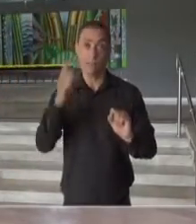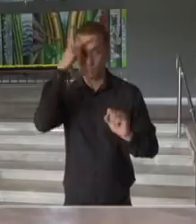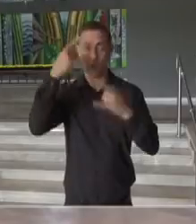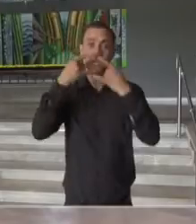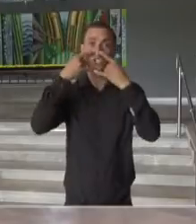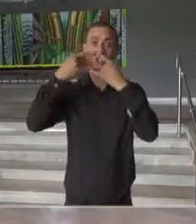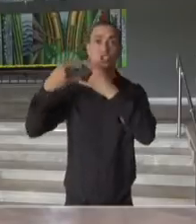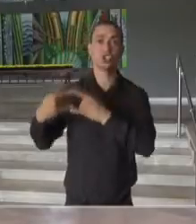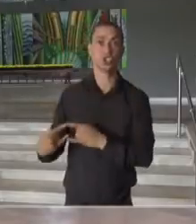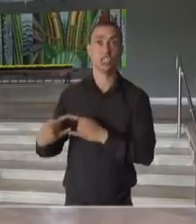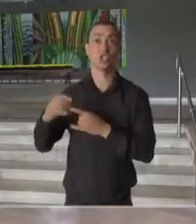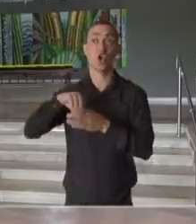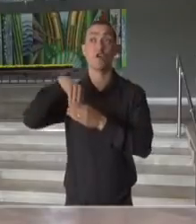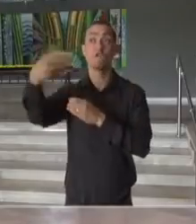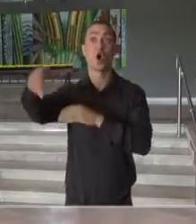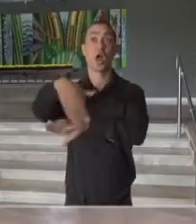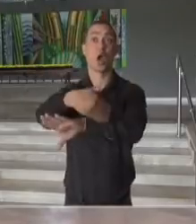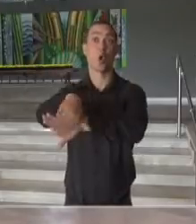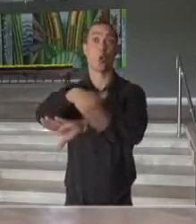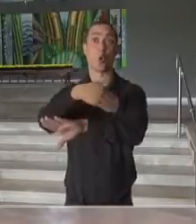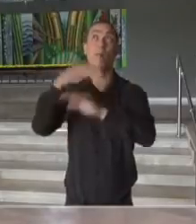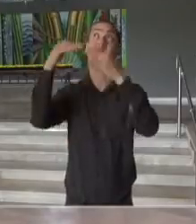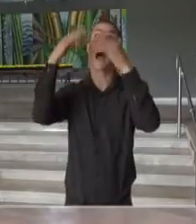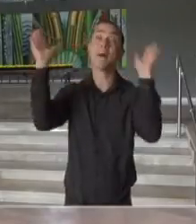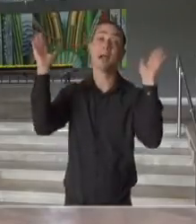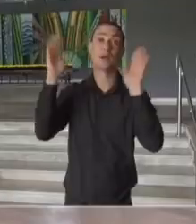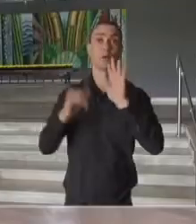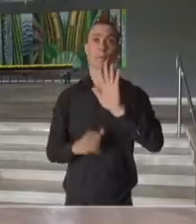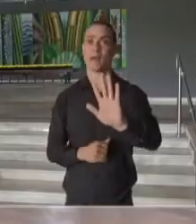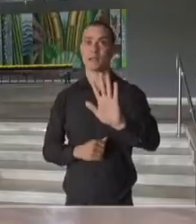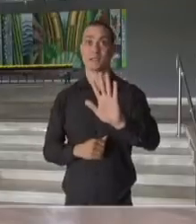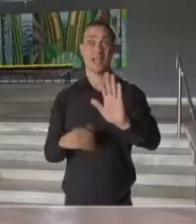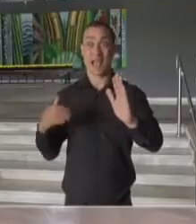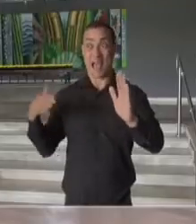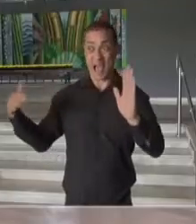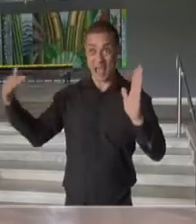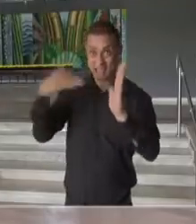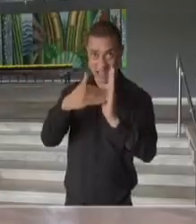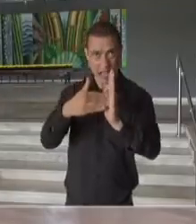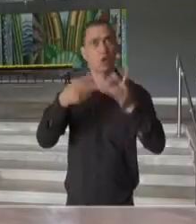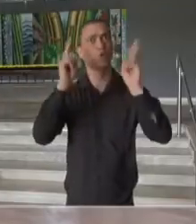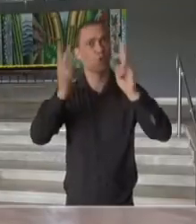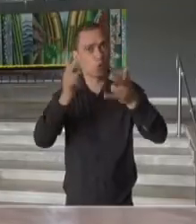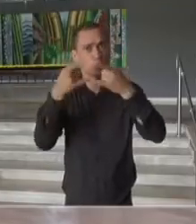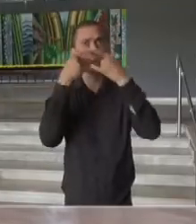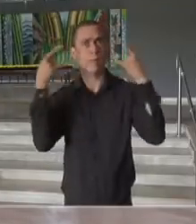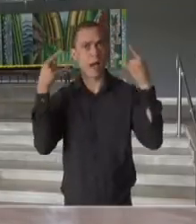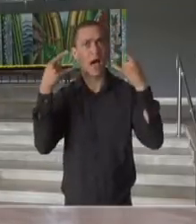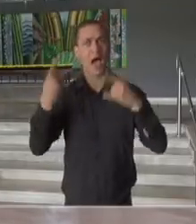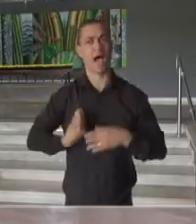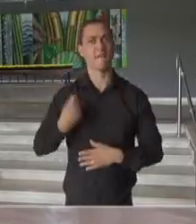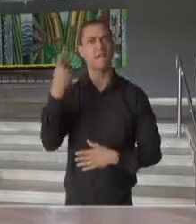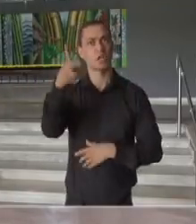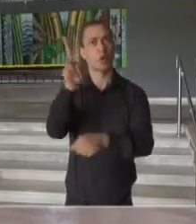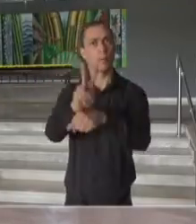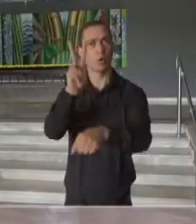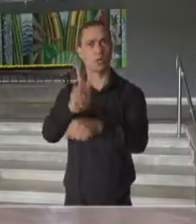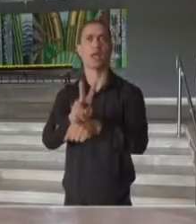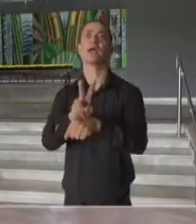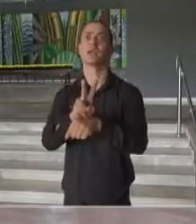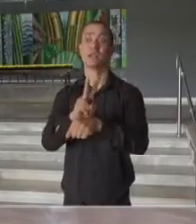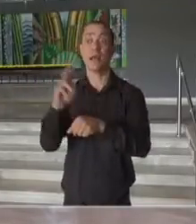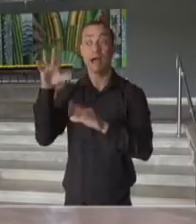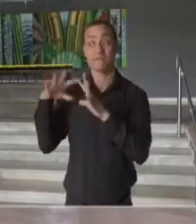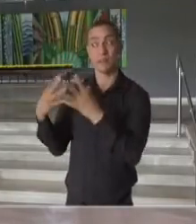poderão, ao sair, não usar máscaras. Até lá, use a sua máscara, proteja a sua vida, a vida das pessoas